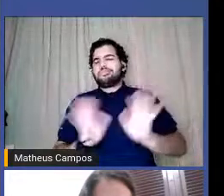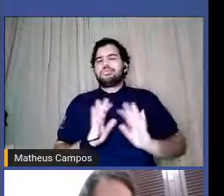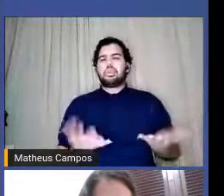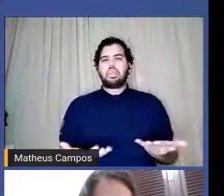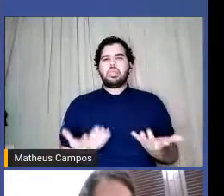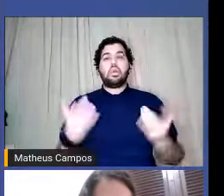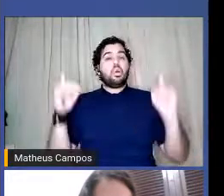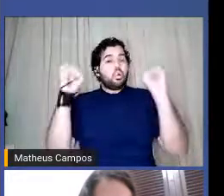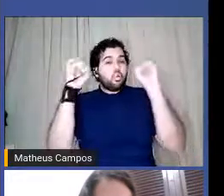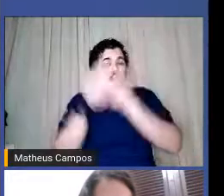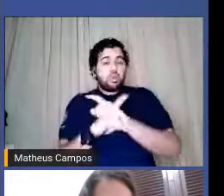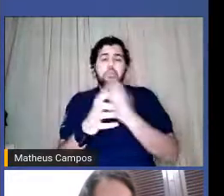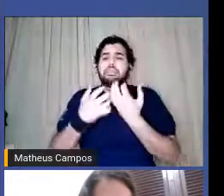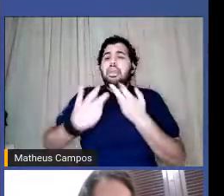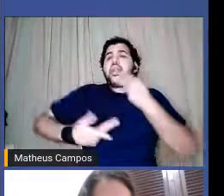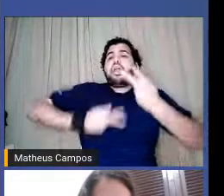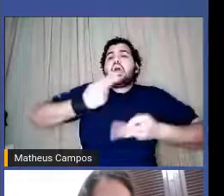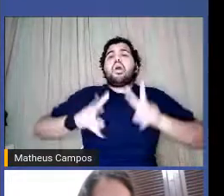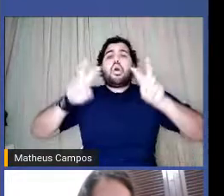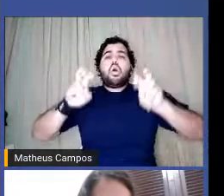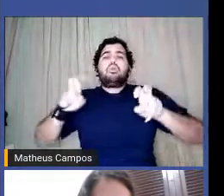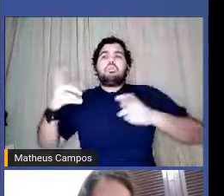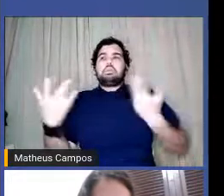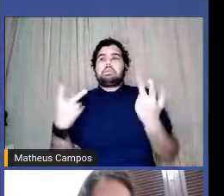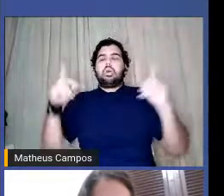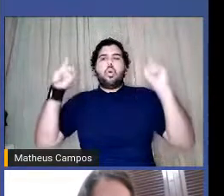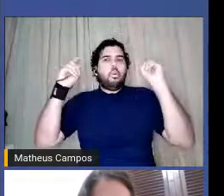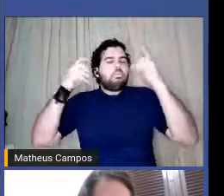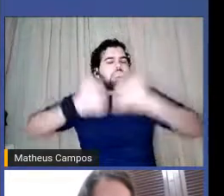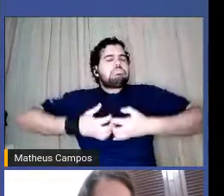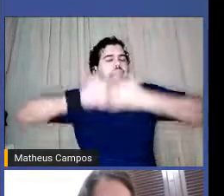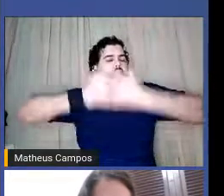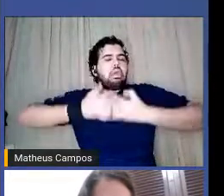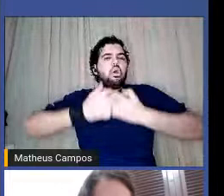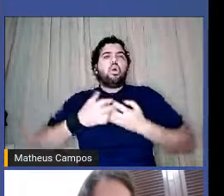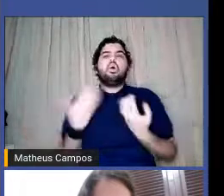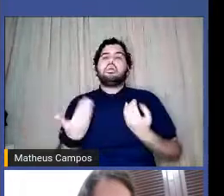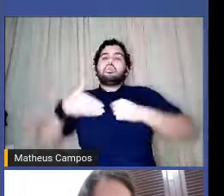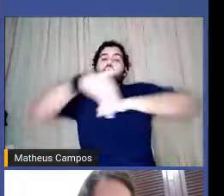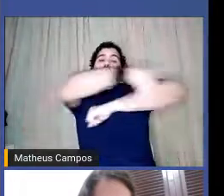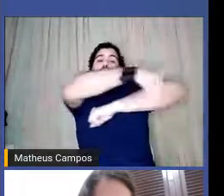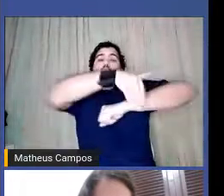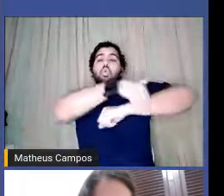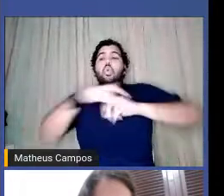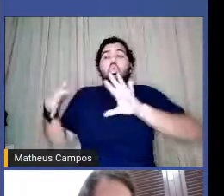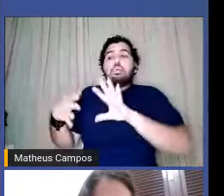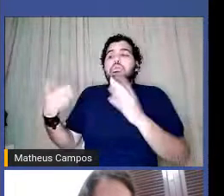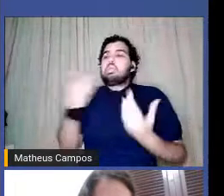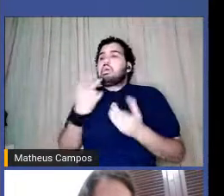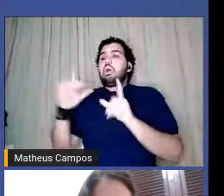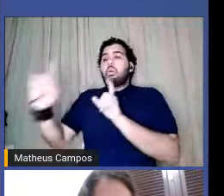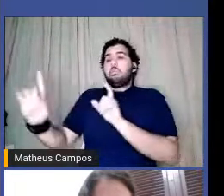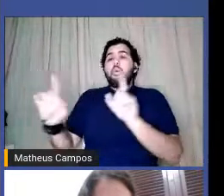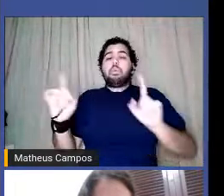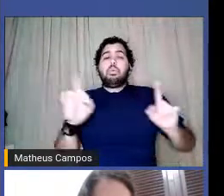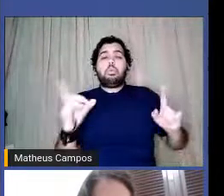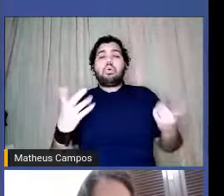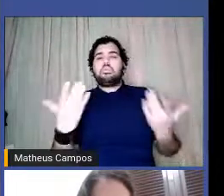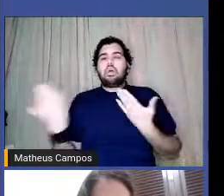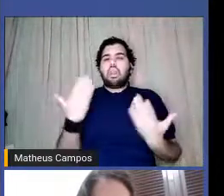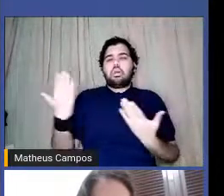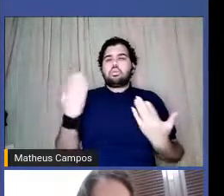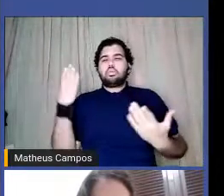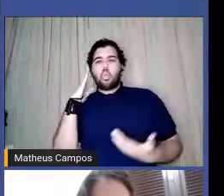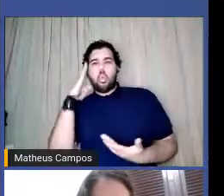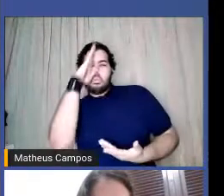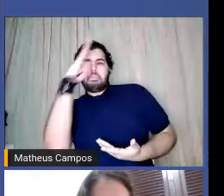Queria falar sobre a guerra travada, esquina versus outra rua, em que os integrantes desses exércitos nem sabem